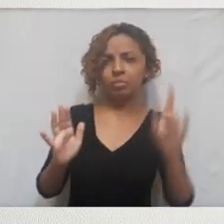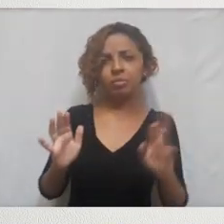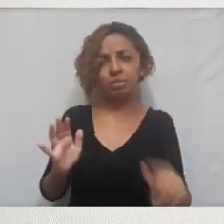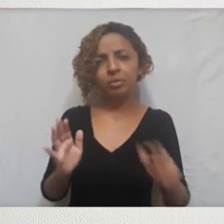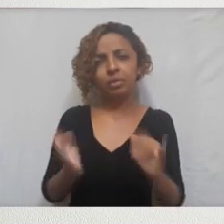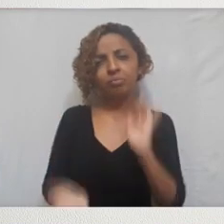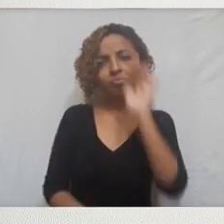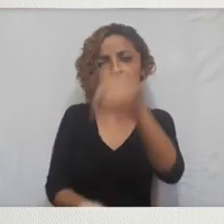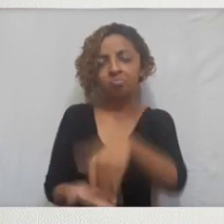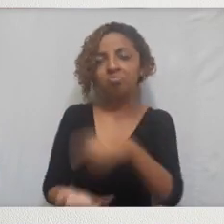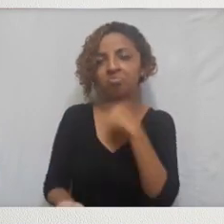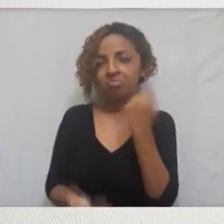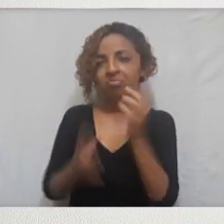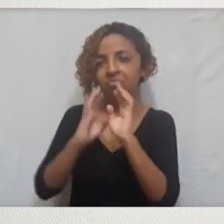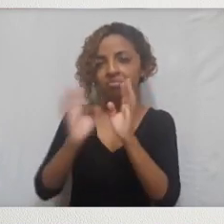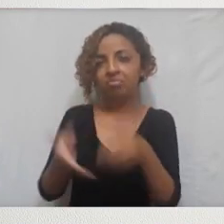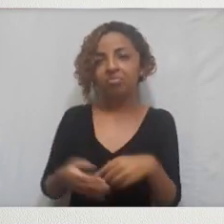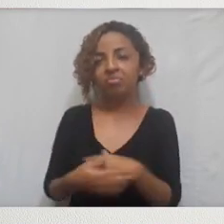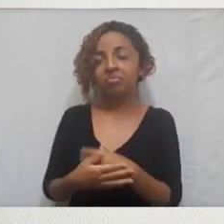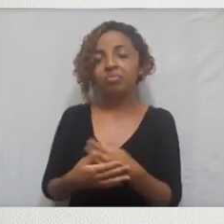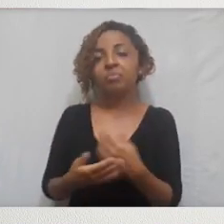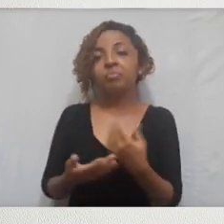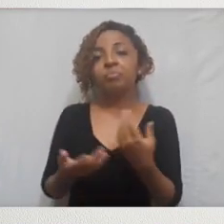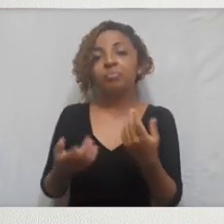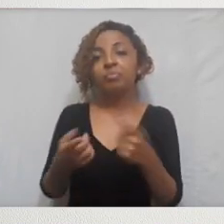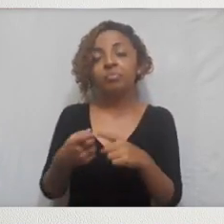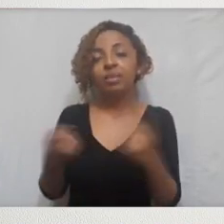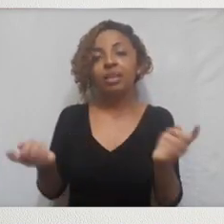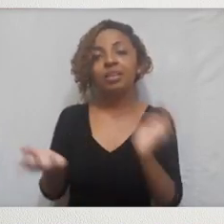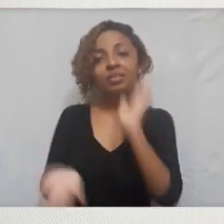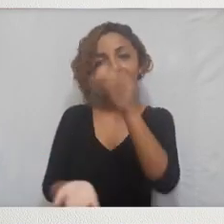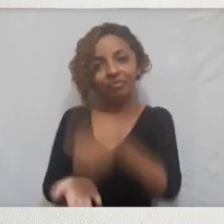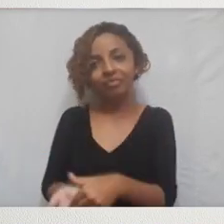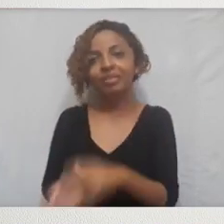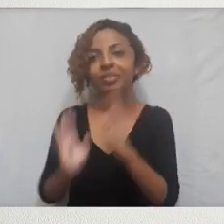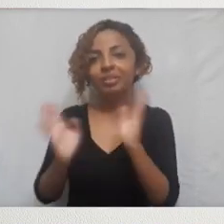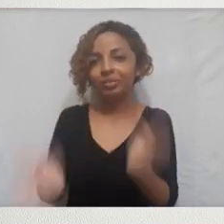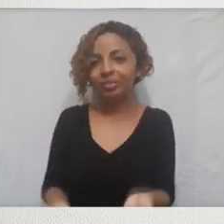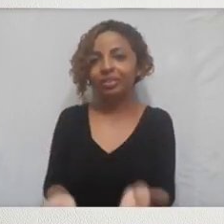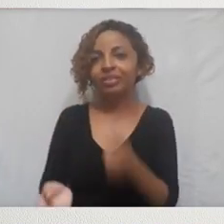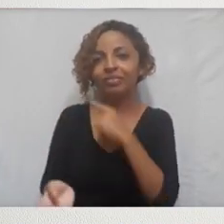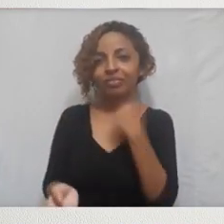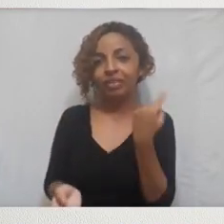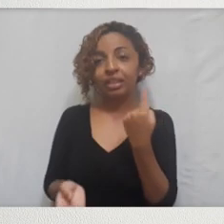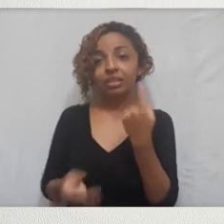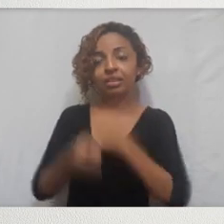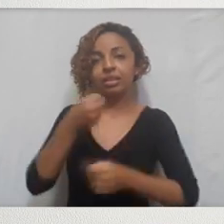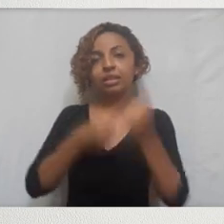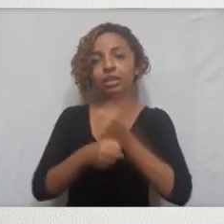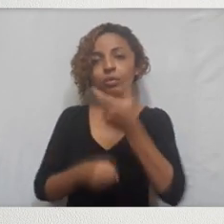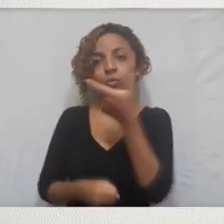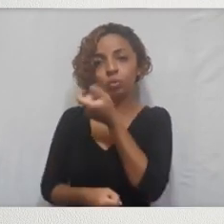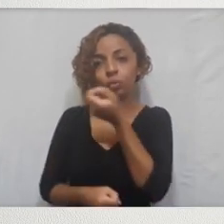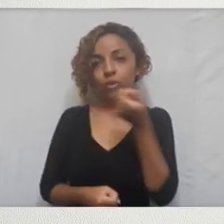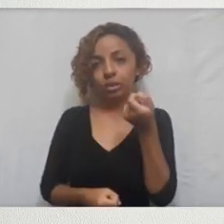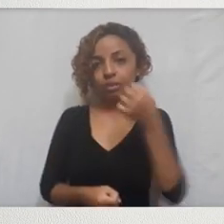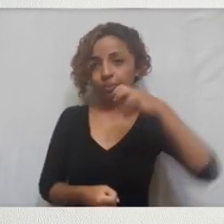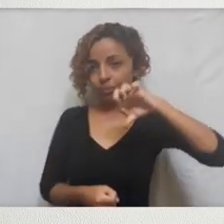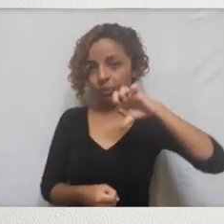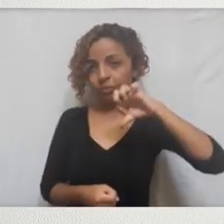famosos, já é para o final da carreira, mas demonstra que mesmo ao final da carreira, ele que faleceu em 2009,